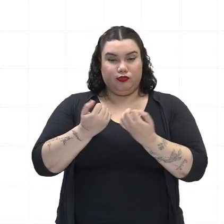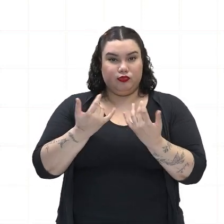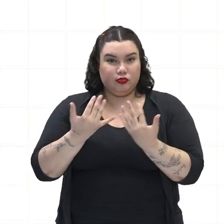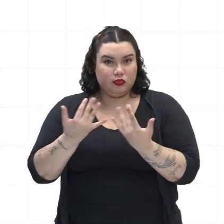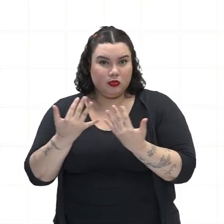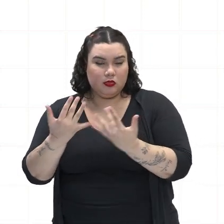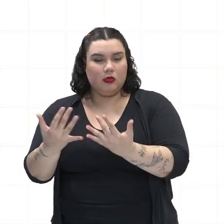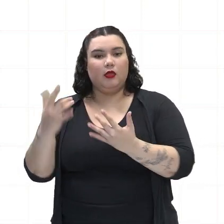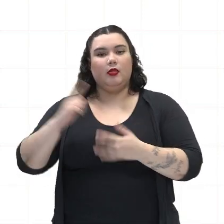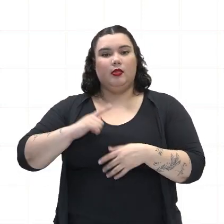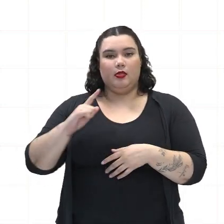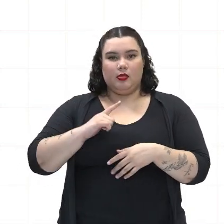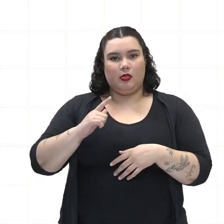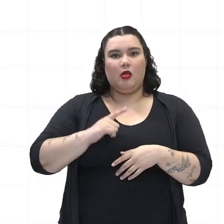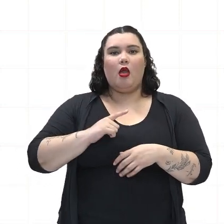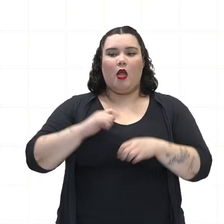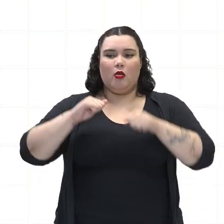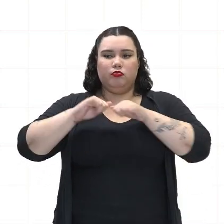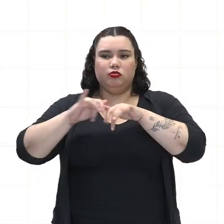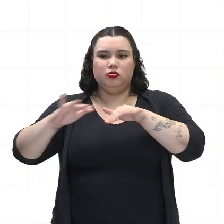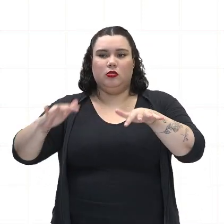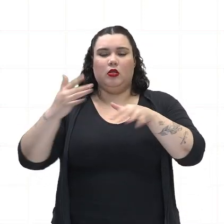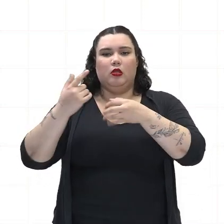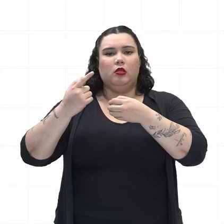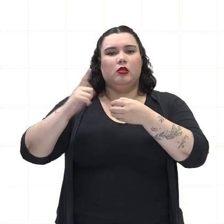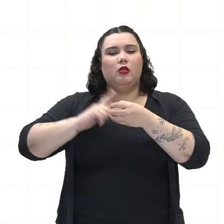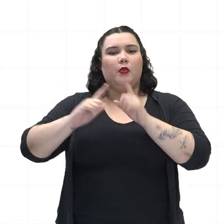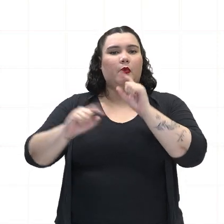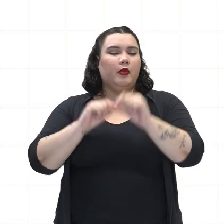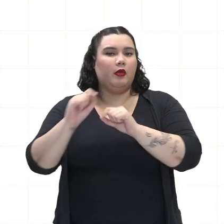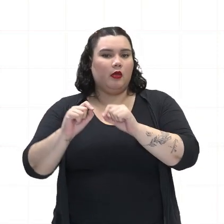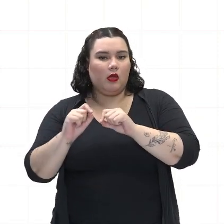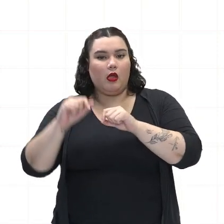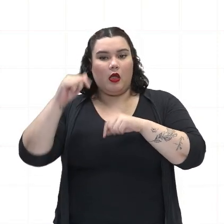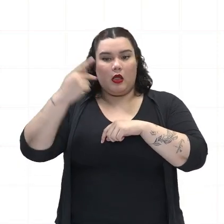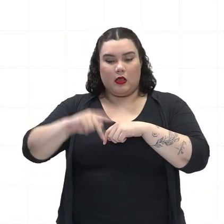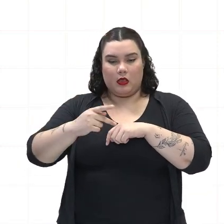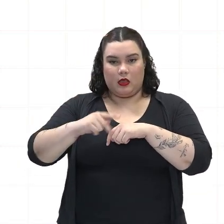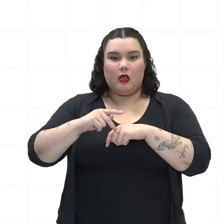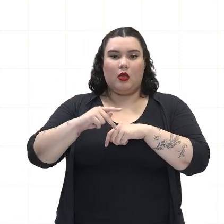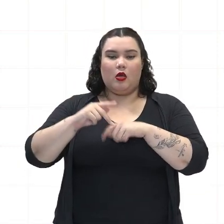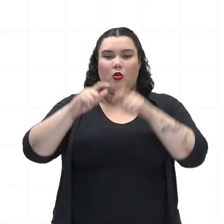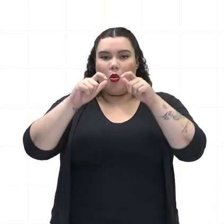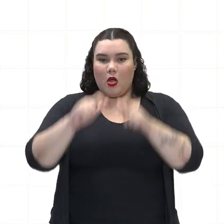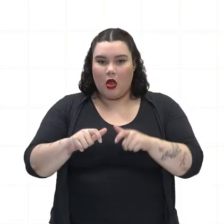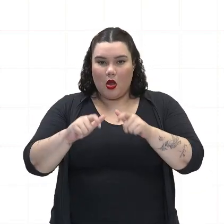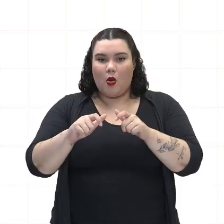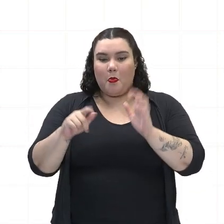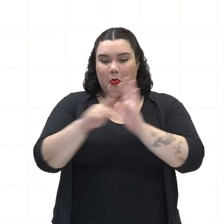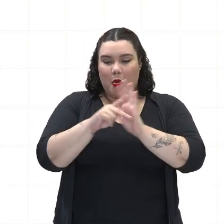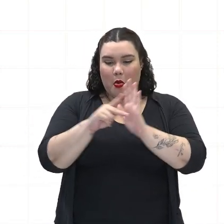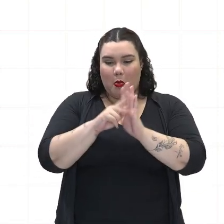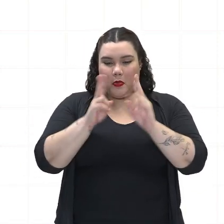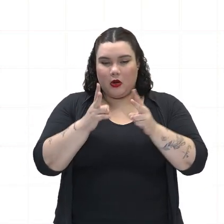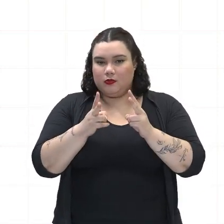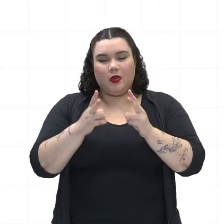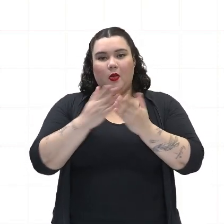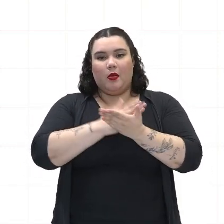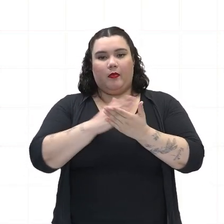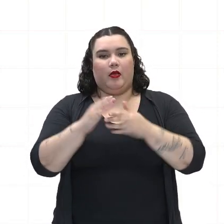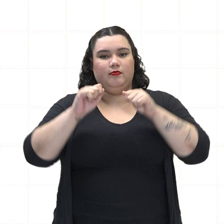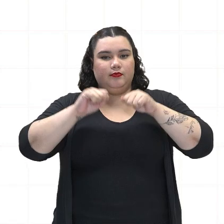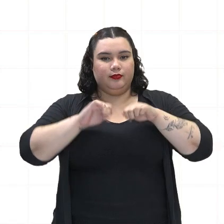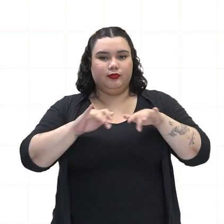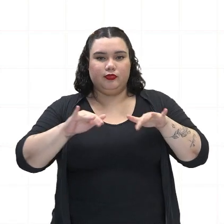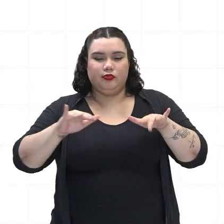vá se interiorizando. O que isso quer dizer? Que saiu simplesmente ali do litoral e começou a ir